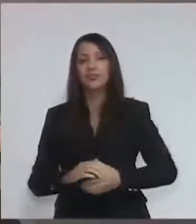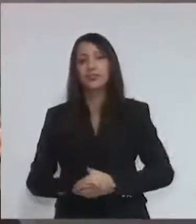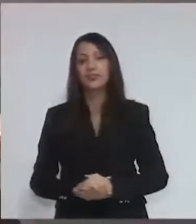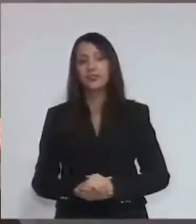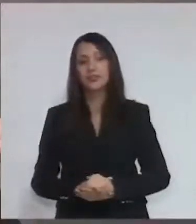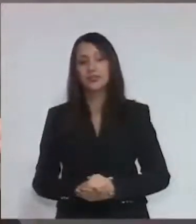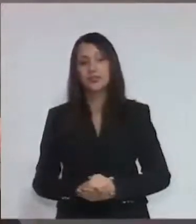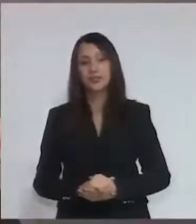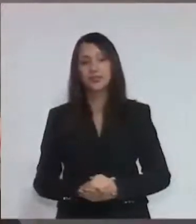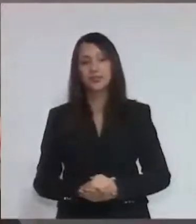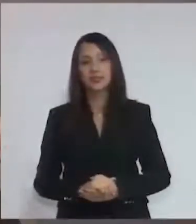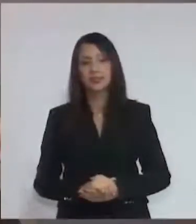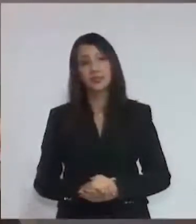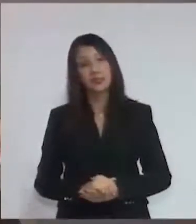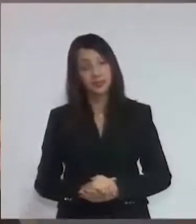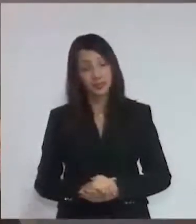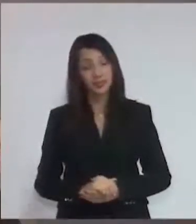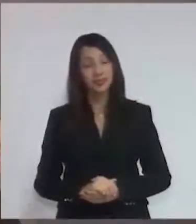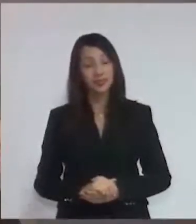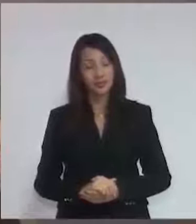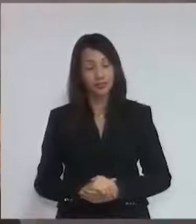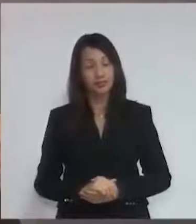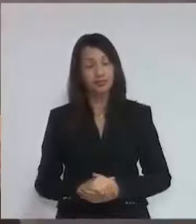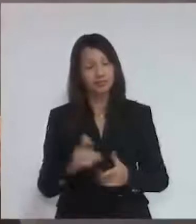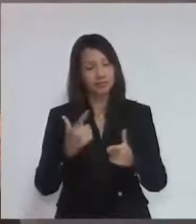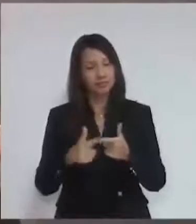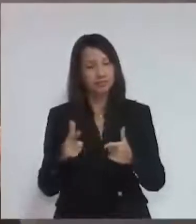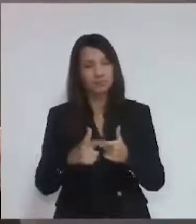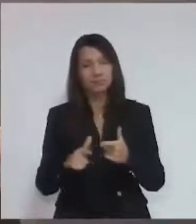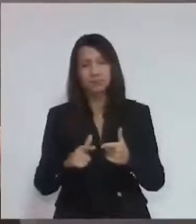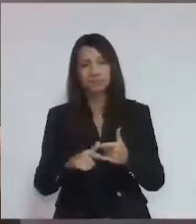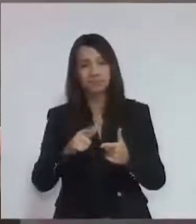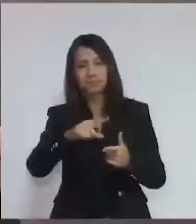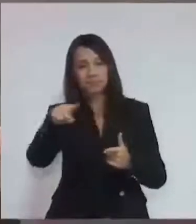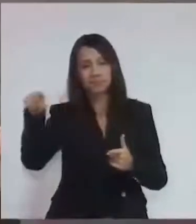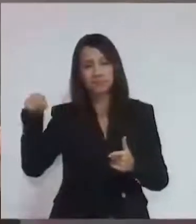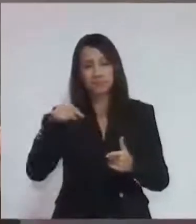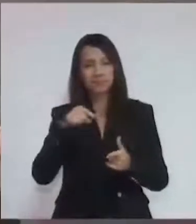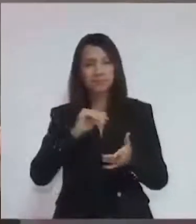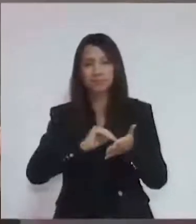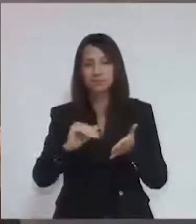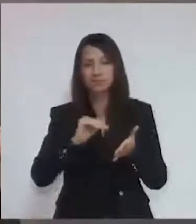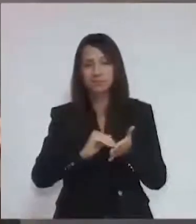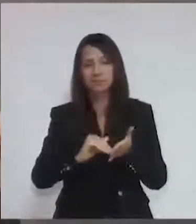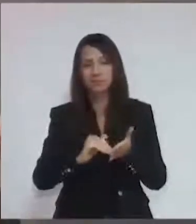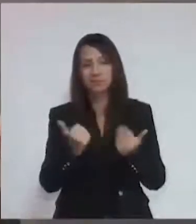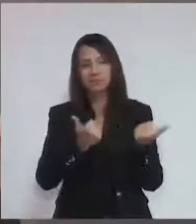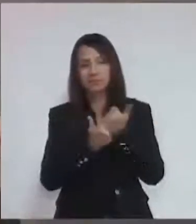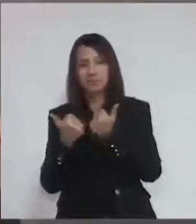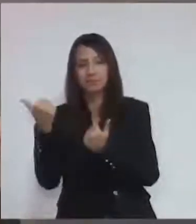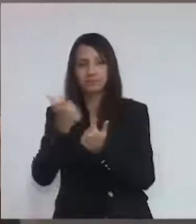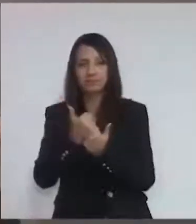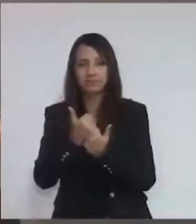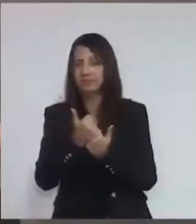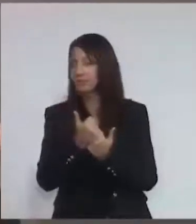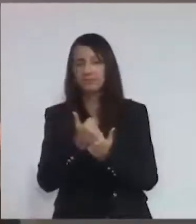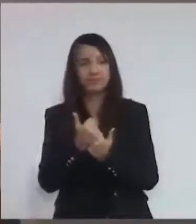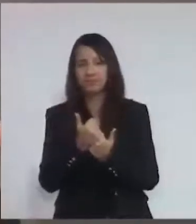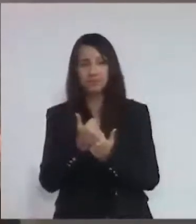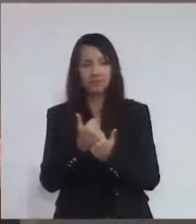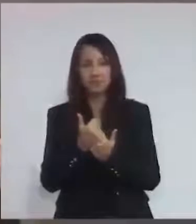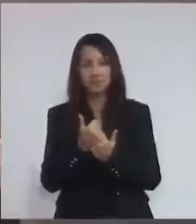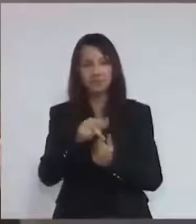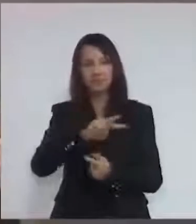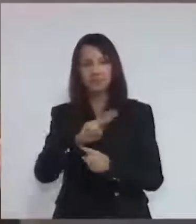Nós sabemos que o problema não está nas secretarias que foram mudadas, que foram